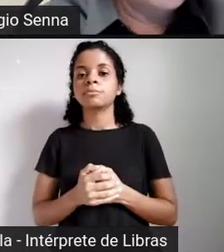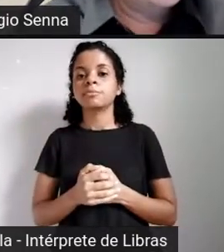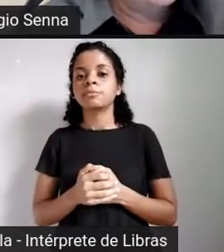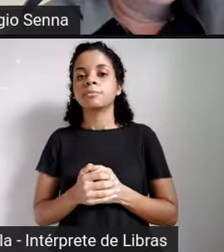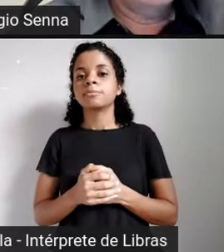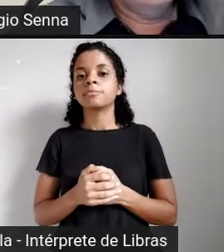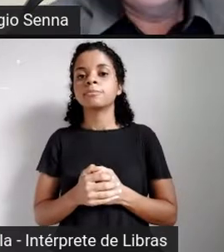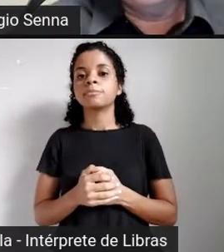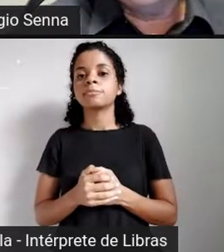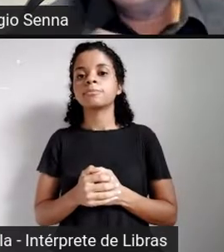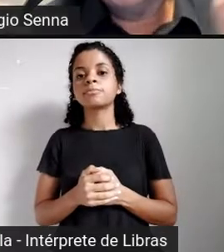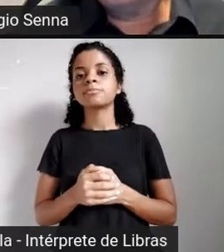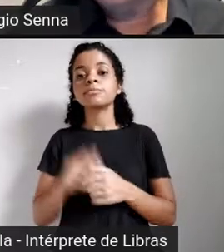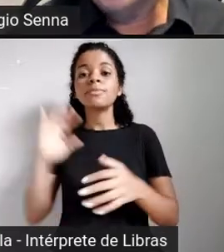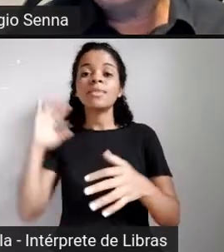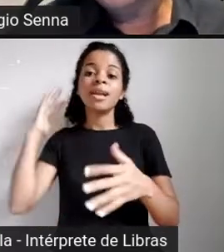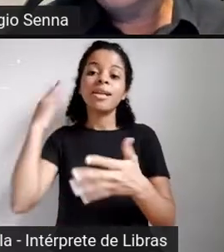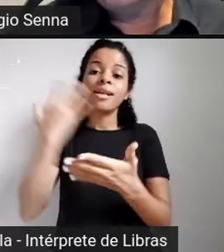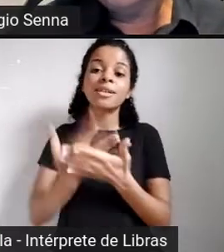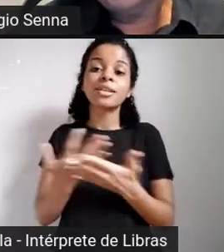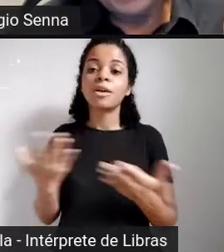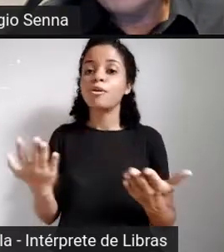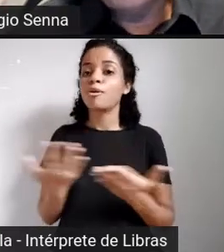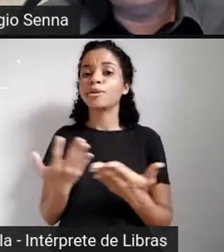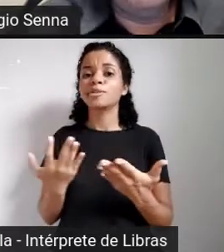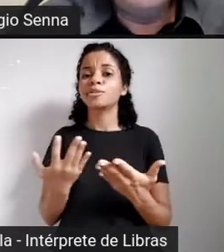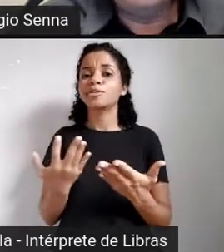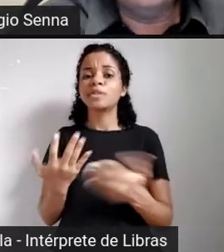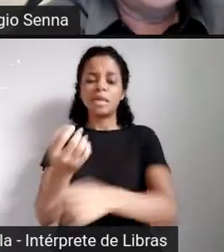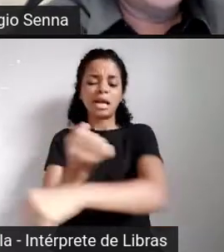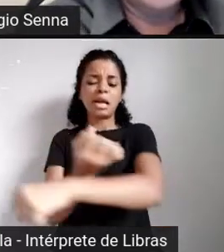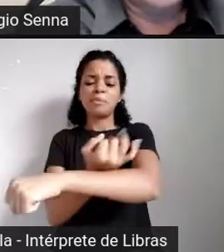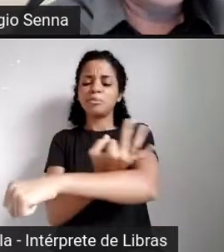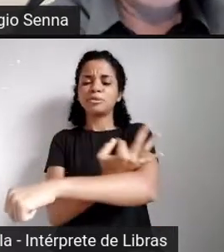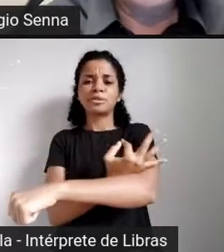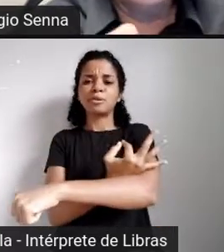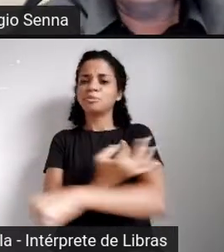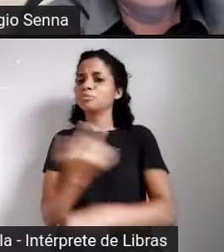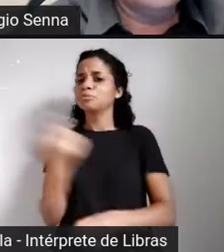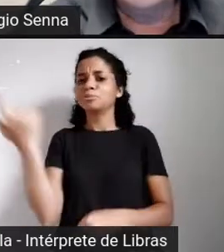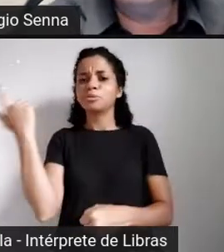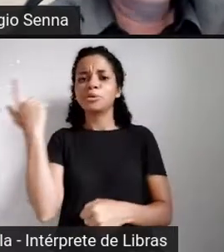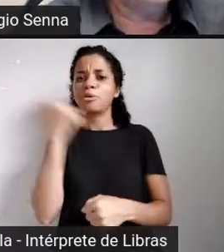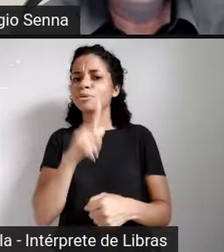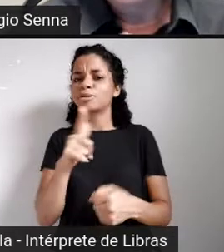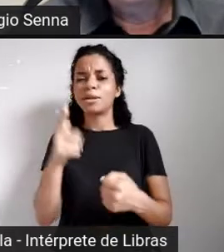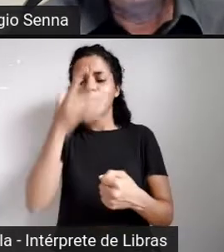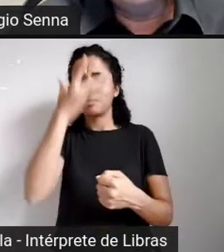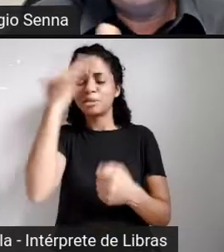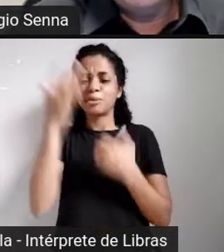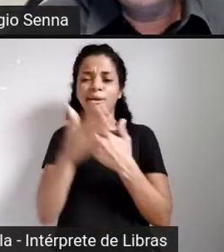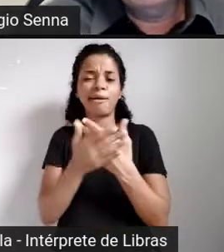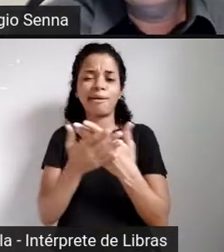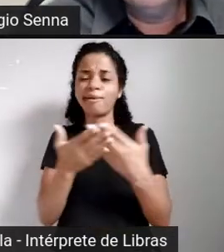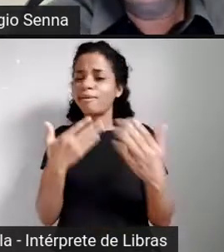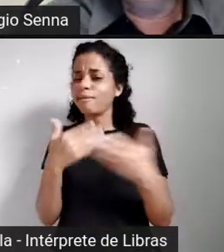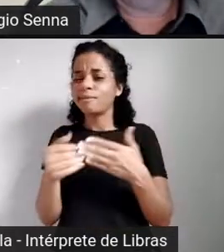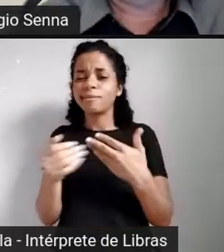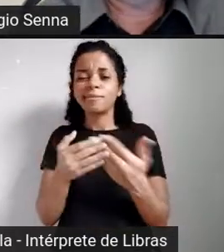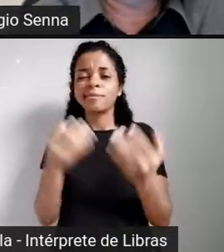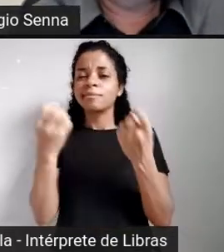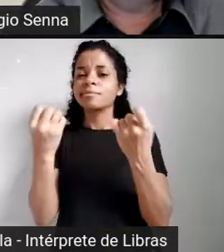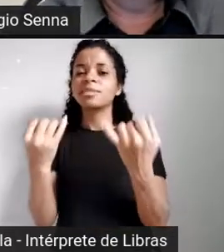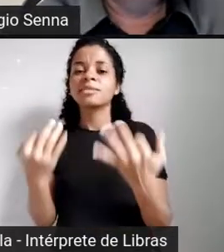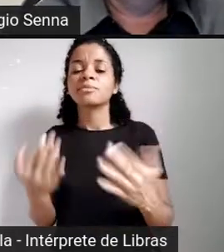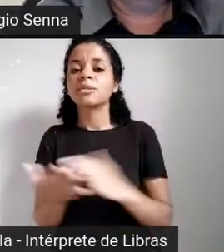Até os dias de hoje, ninguém sabe ao certo o que são emoções. Ah, mas eu vi um livro de 300 páginas dizendo teoria de emoções. O que nós temos hoje